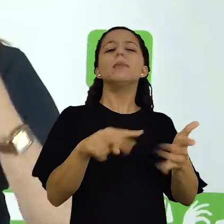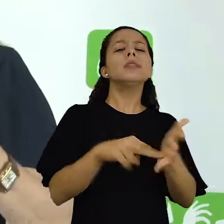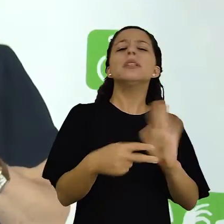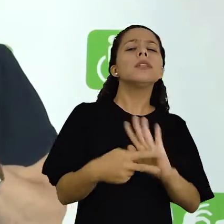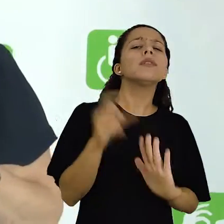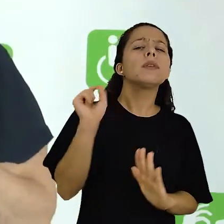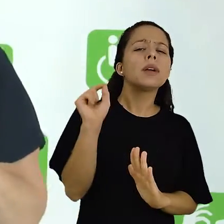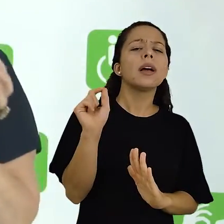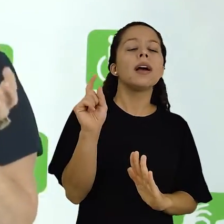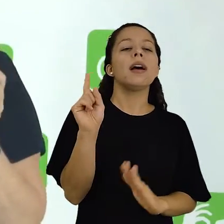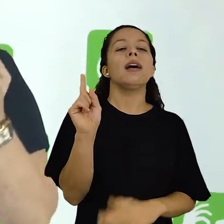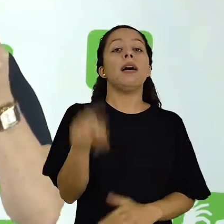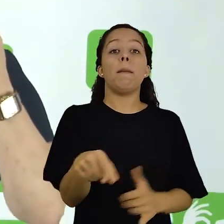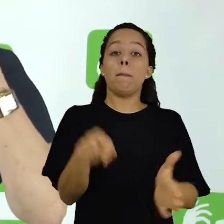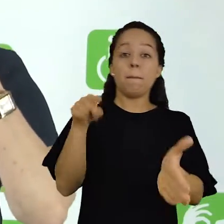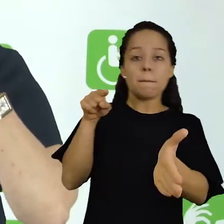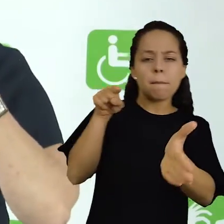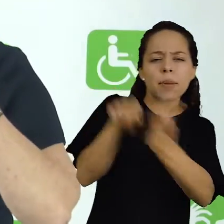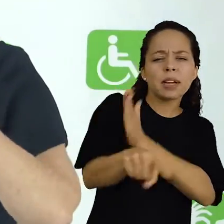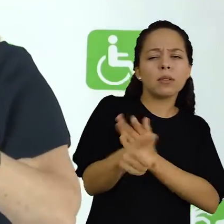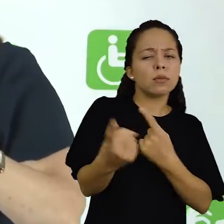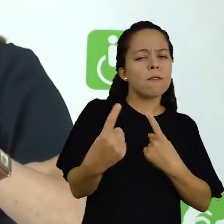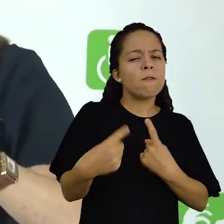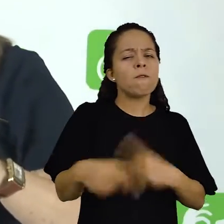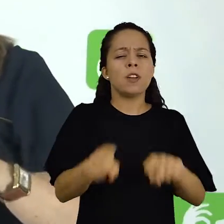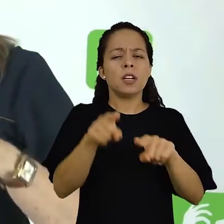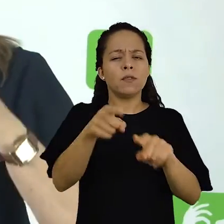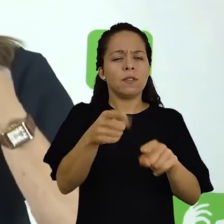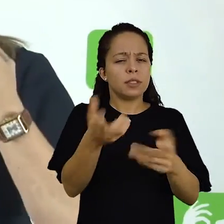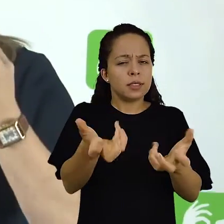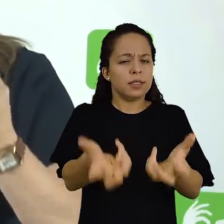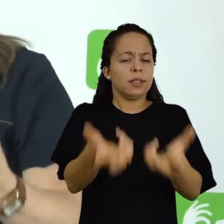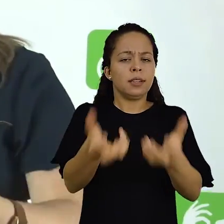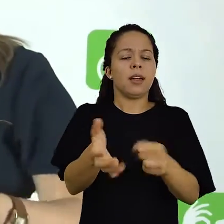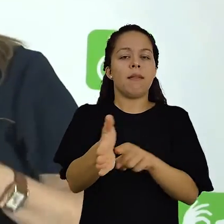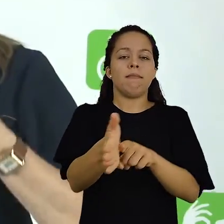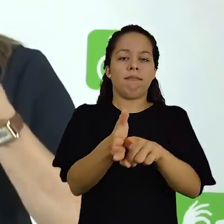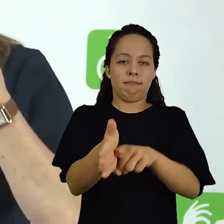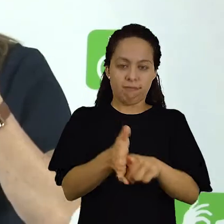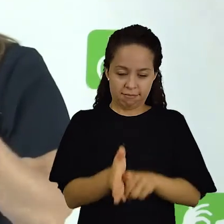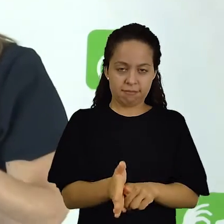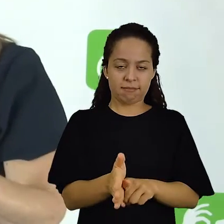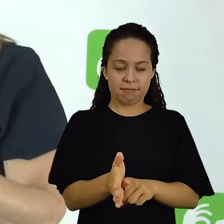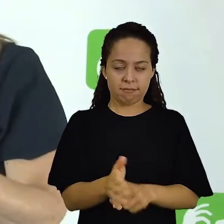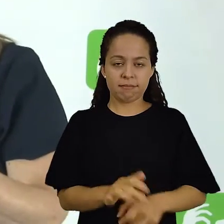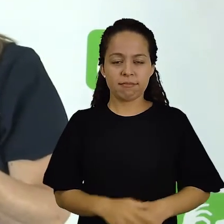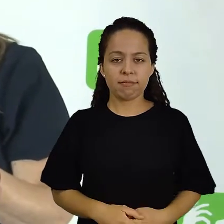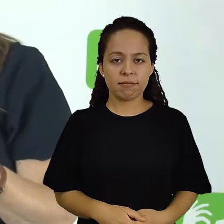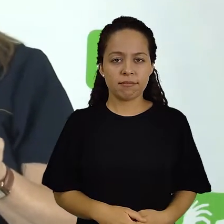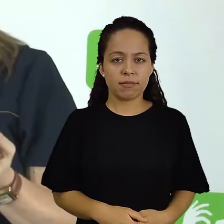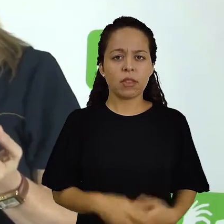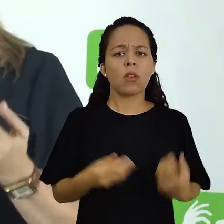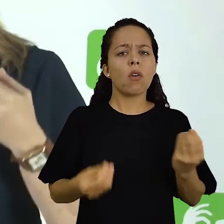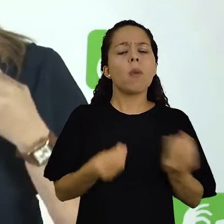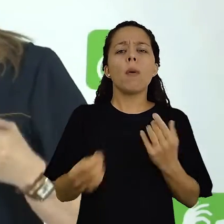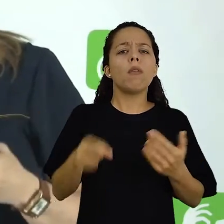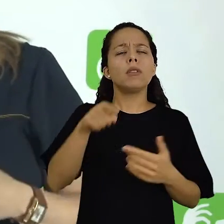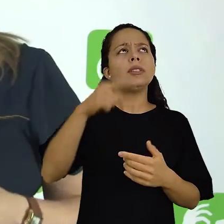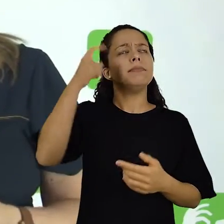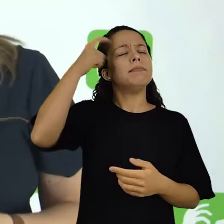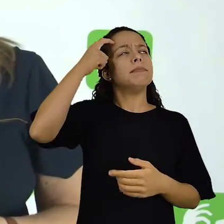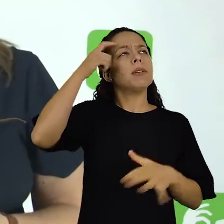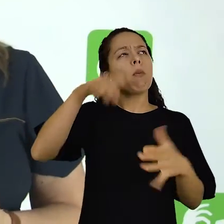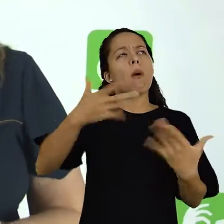uma pergunta ou uma questão específica que você queira investigar. Para que você